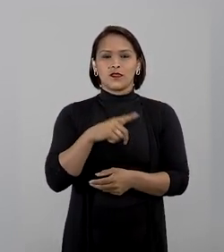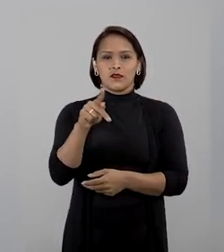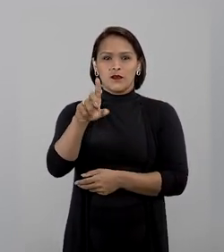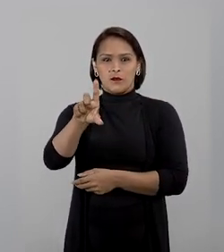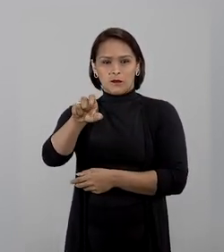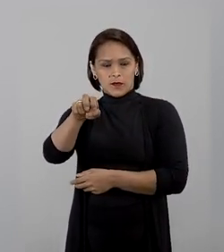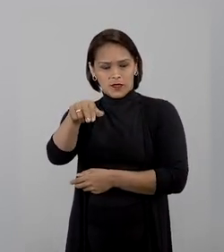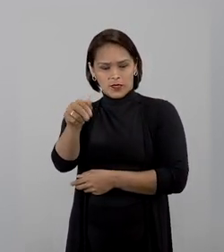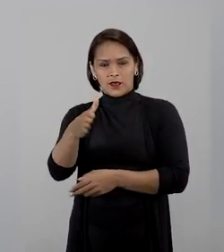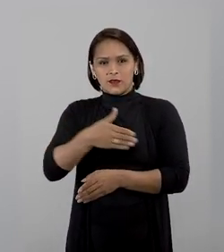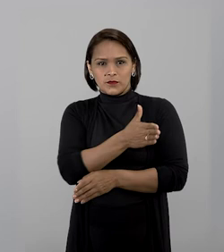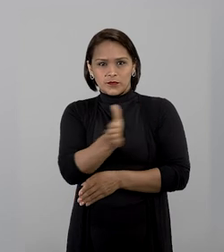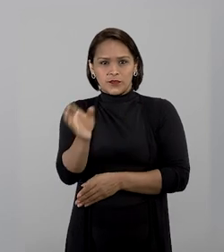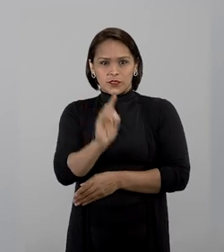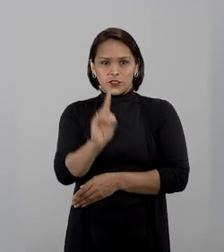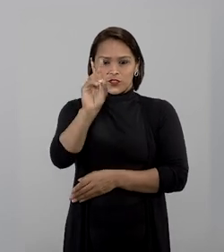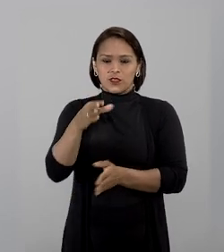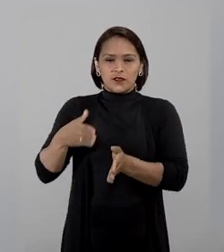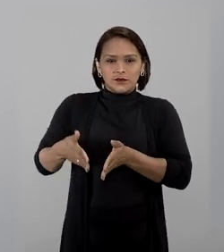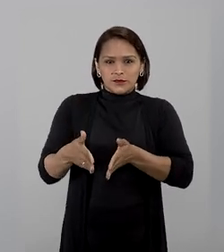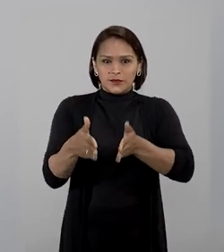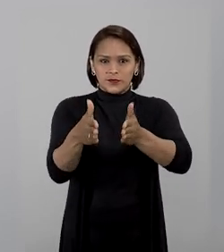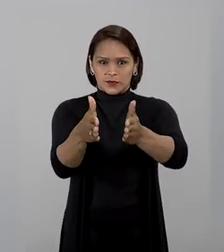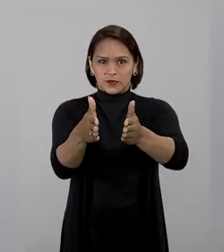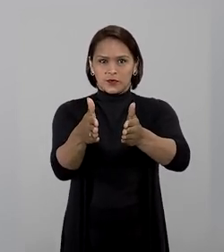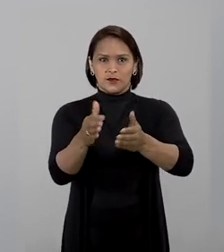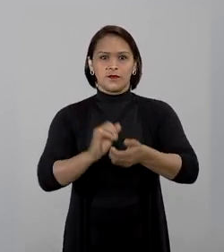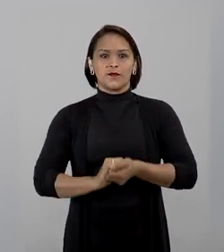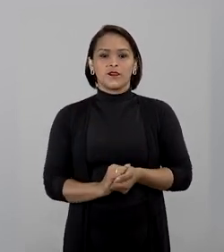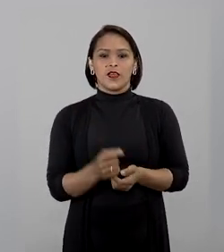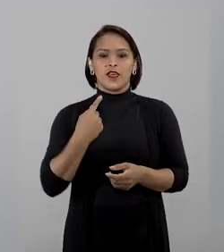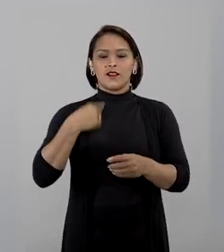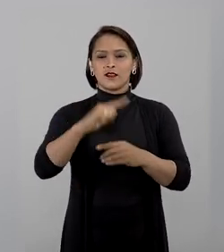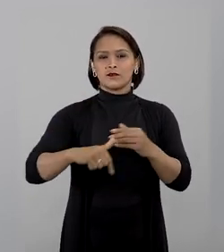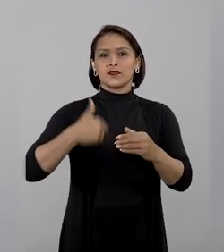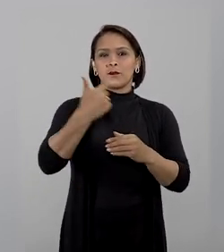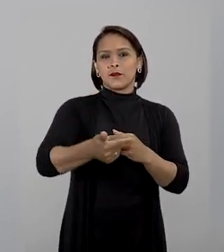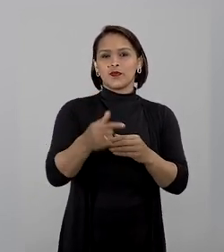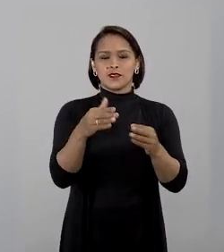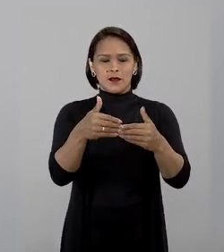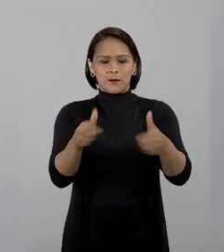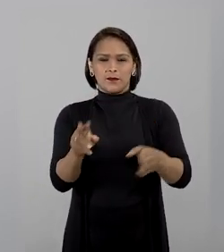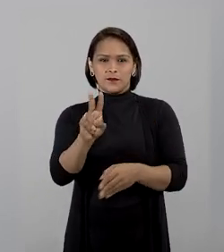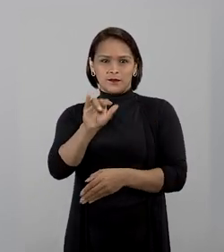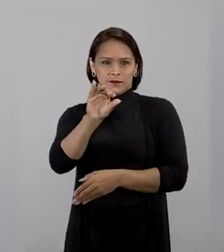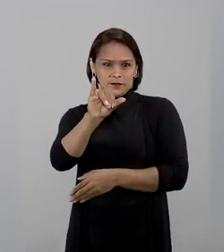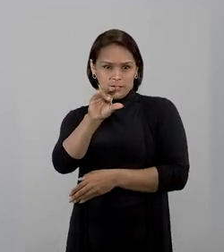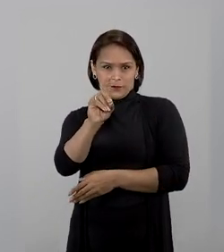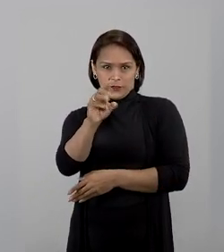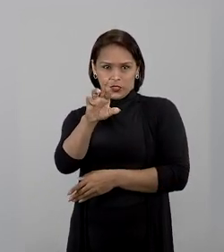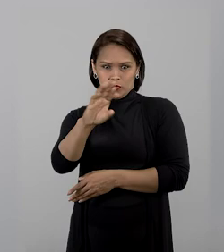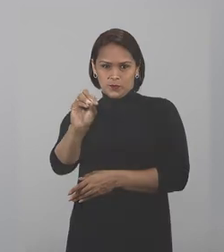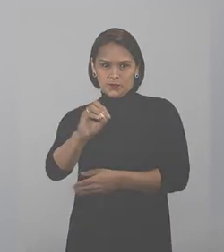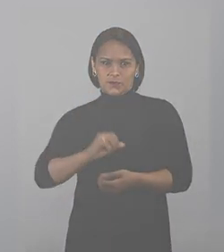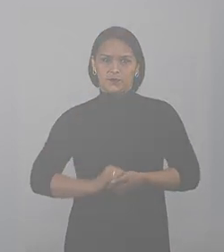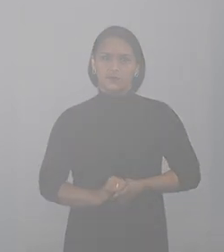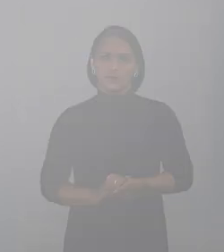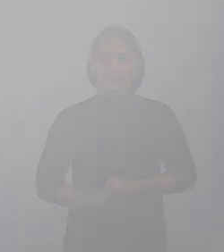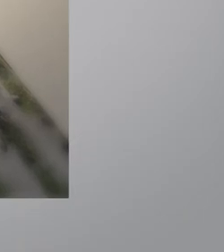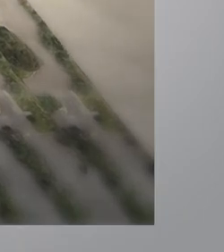o plenário. Vire à direita e siga pelo corredor. Ele estará logo depois da porta de vidro.